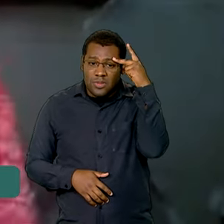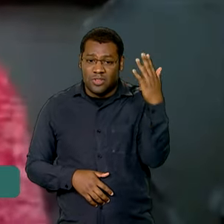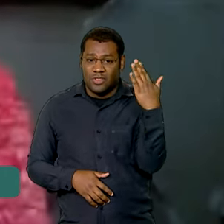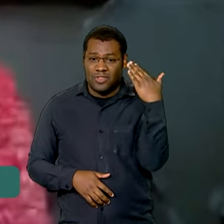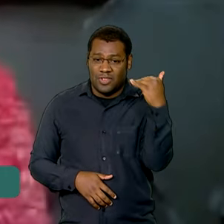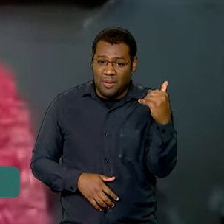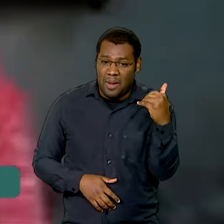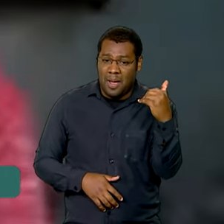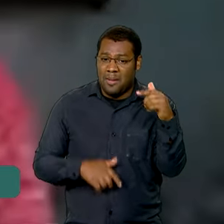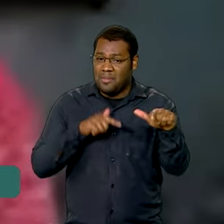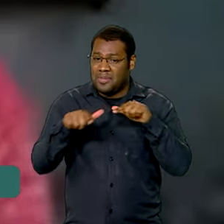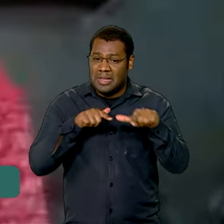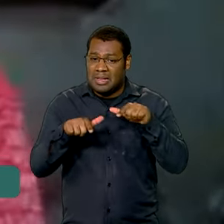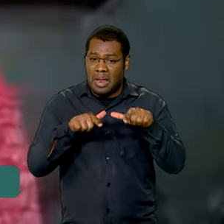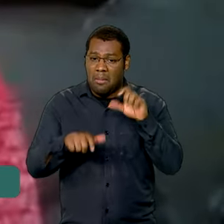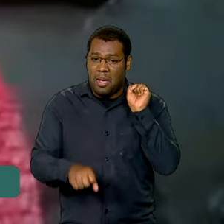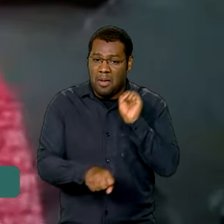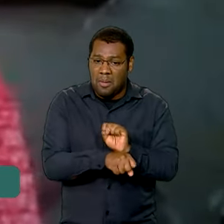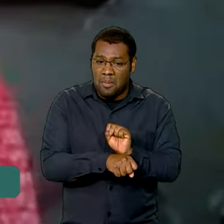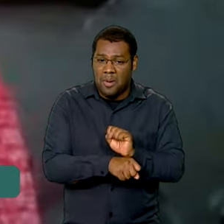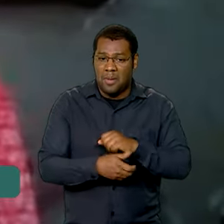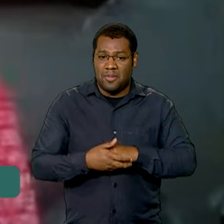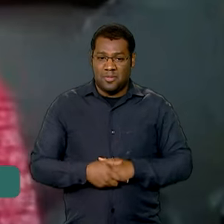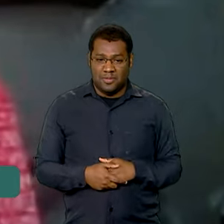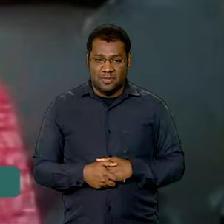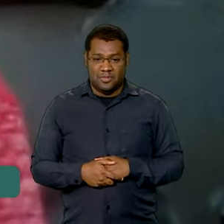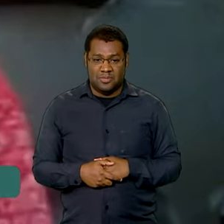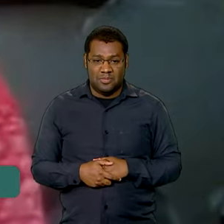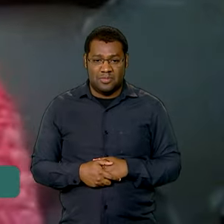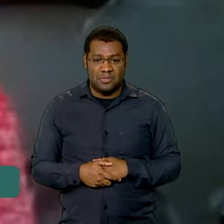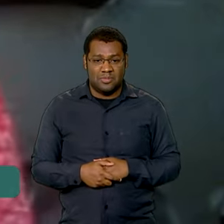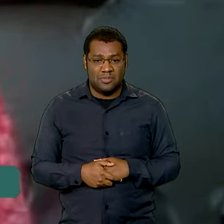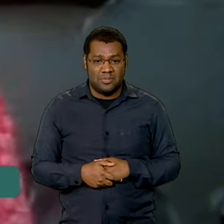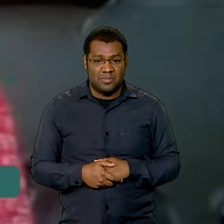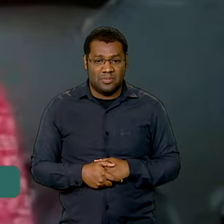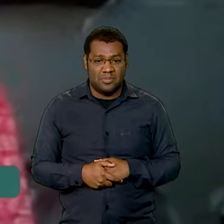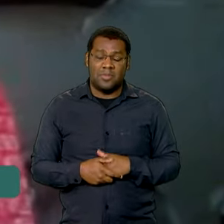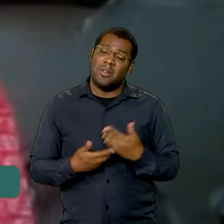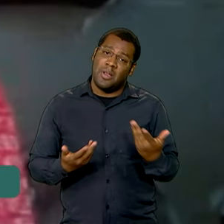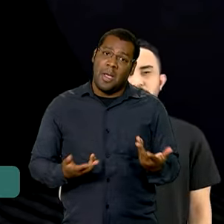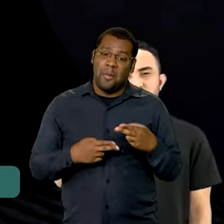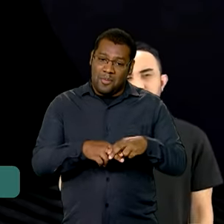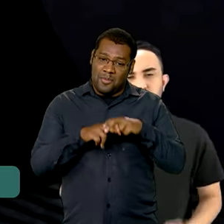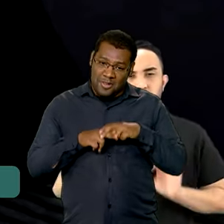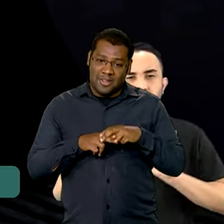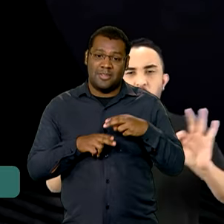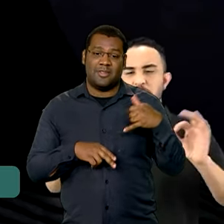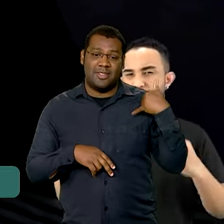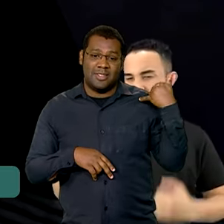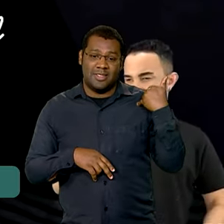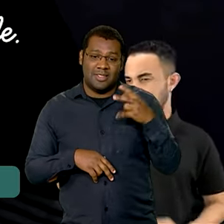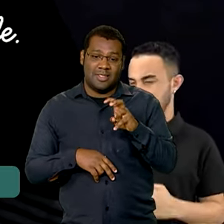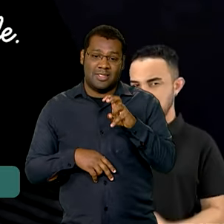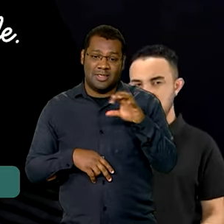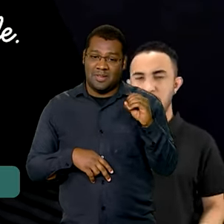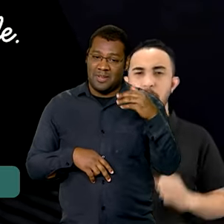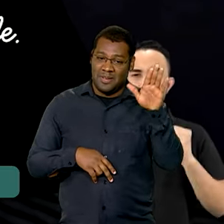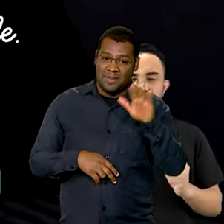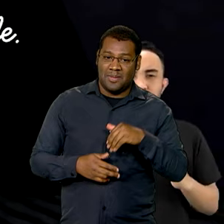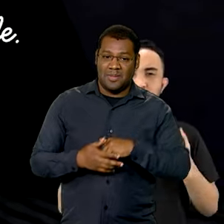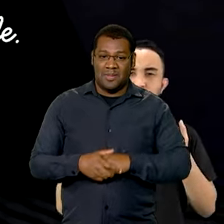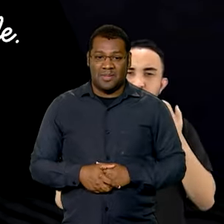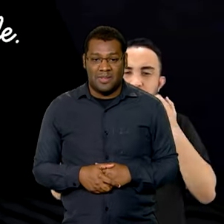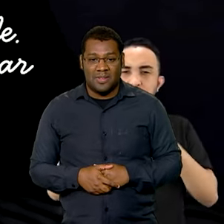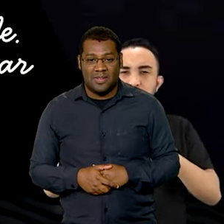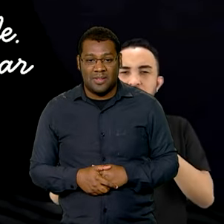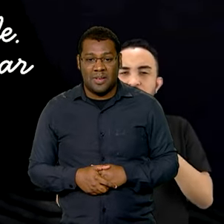jeito que me chamavam para fazer projetos e trabalhos e estava relacionado com a idade. Ah, mas você está ótima para a sua idade. Podia só